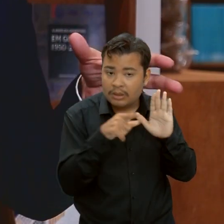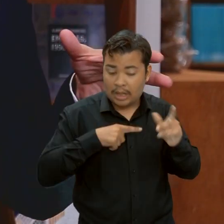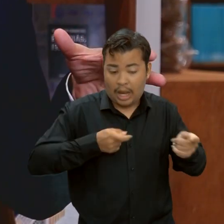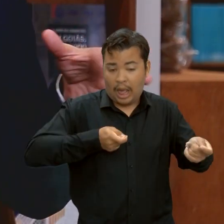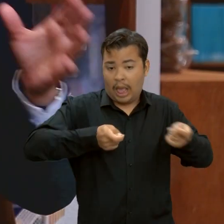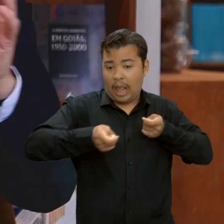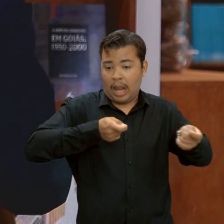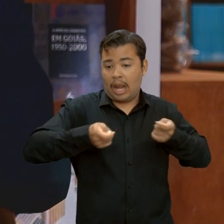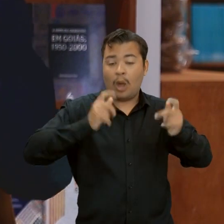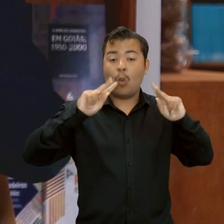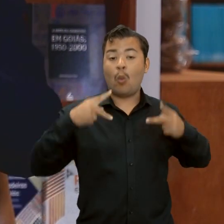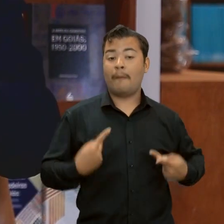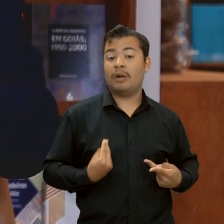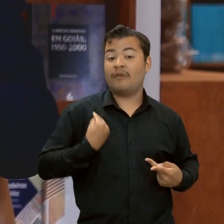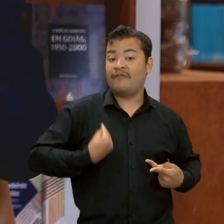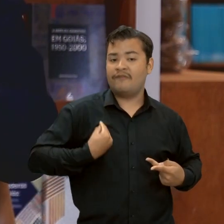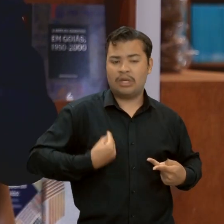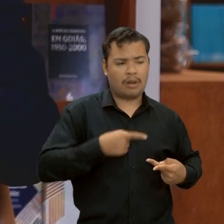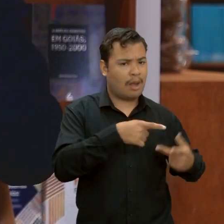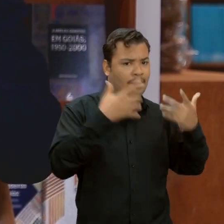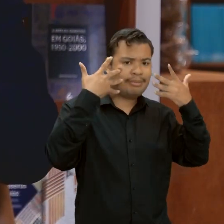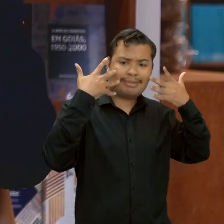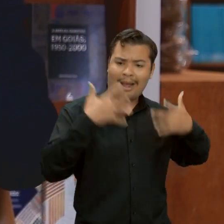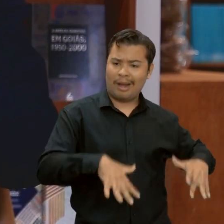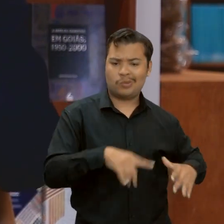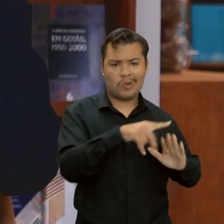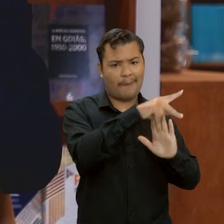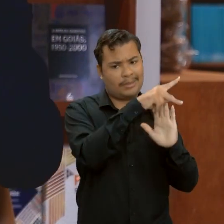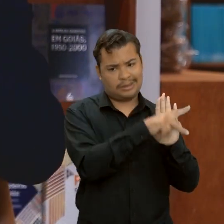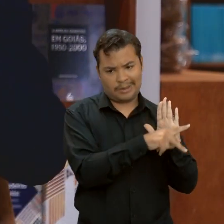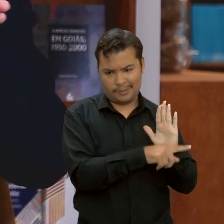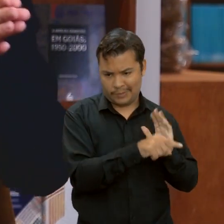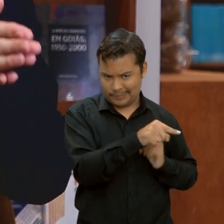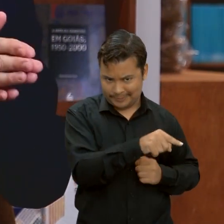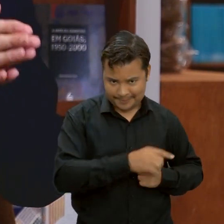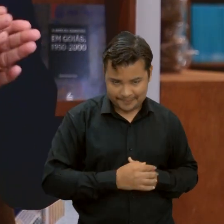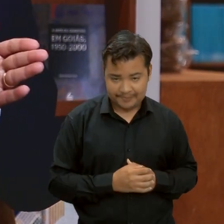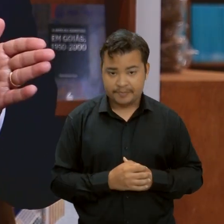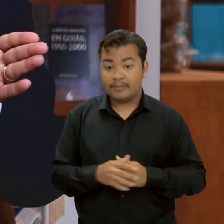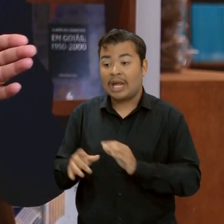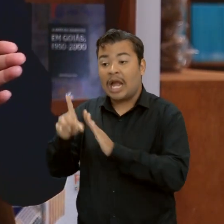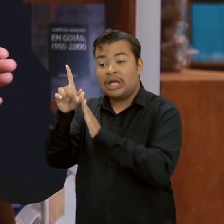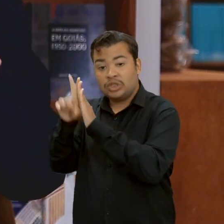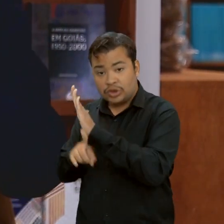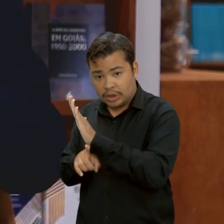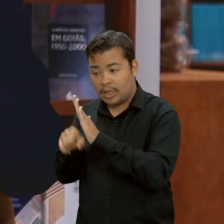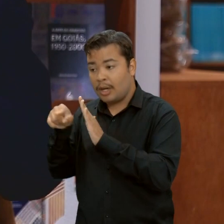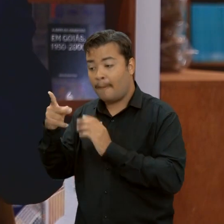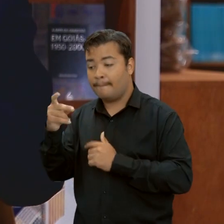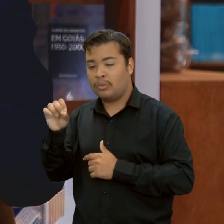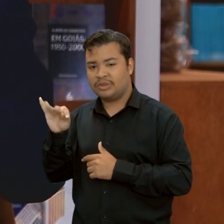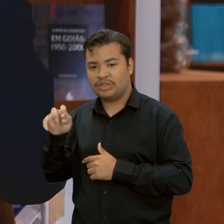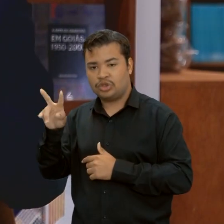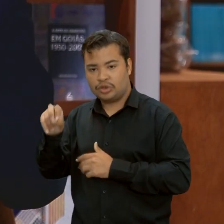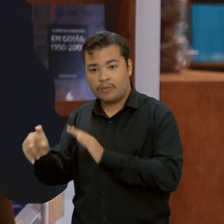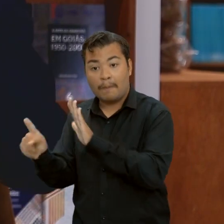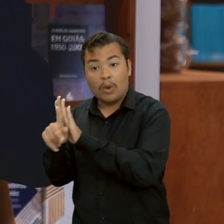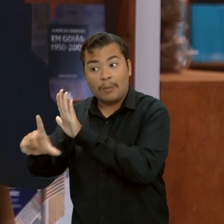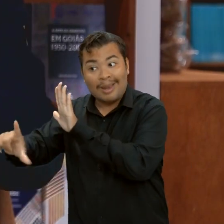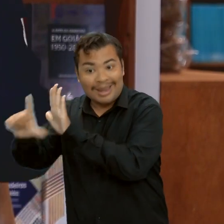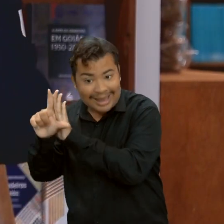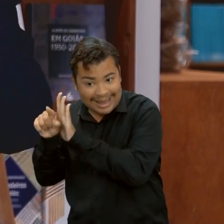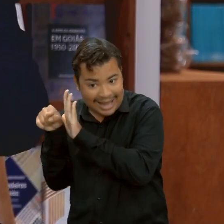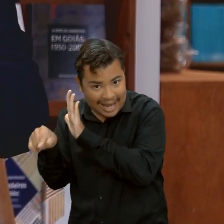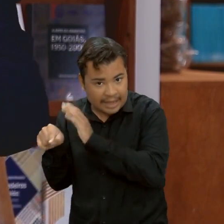humana, princípios naturais. Então, enquanto que o direito positivo vem da lei, o direito natural vem de